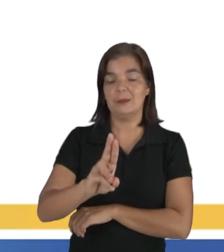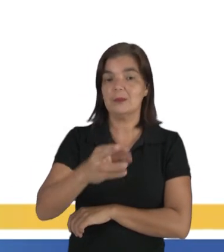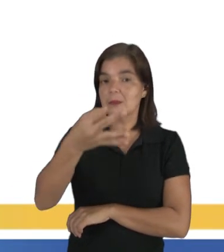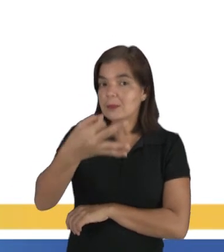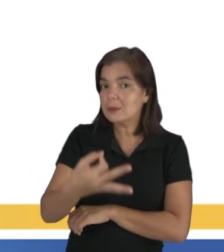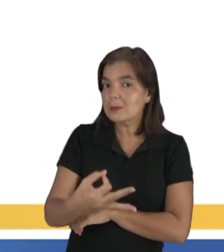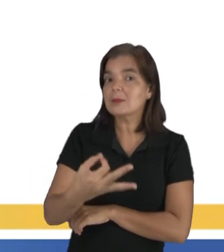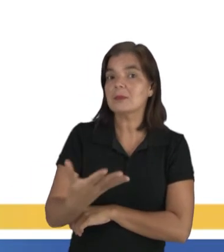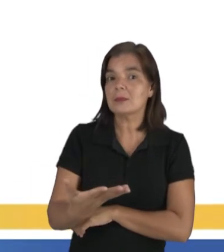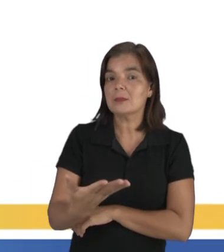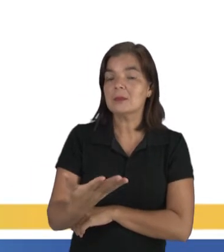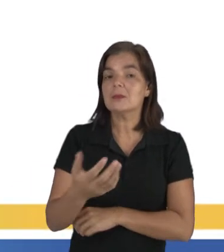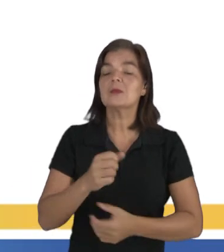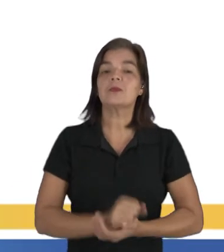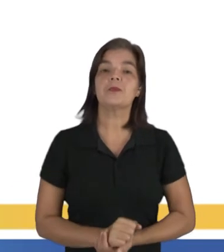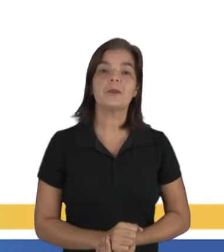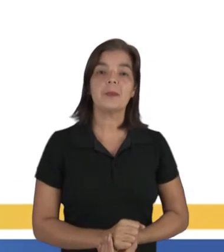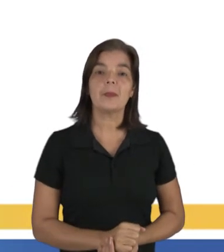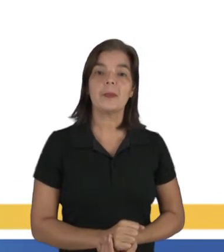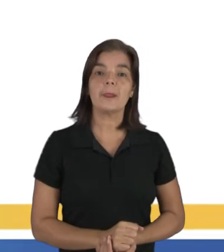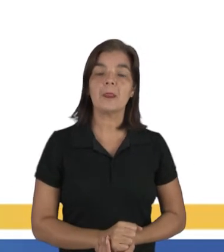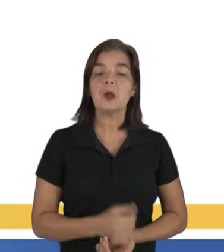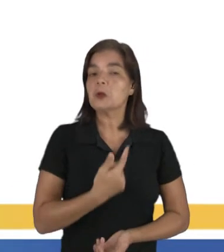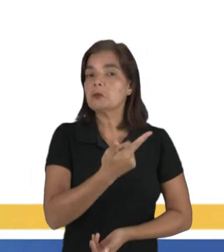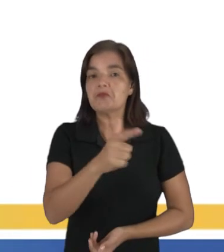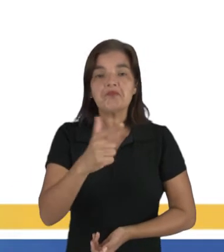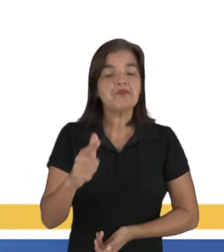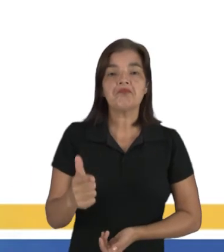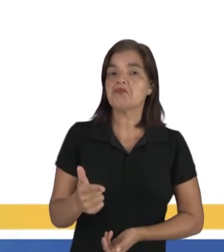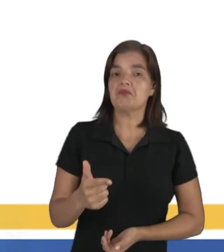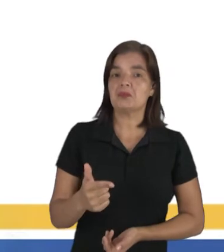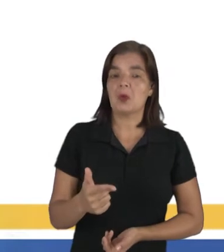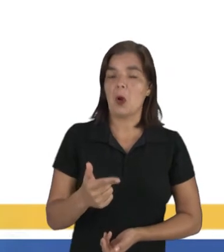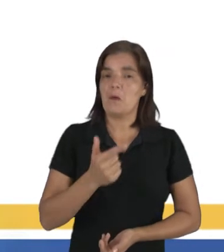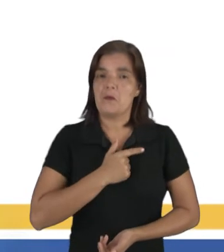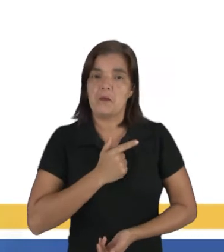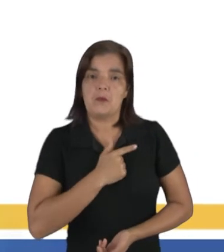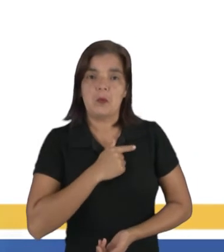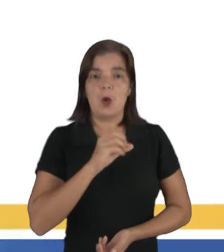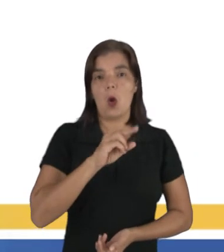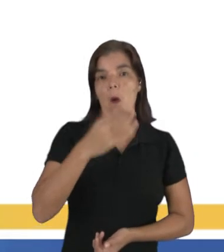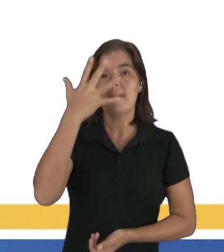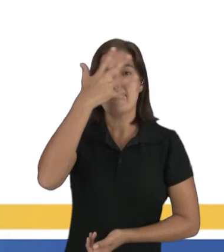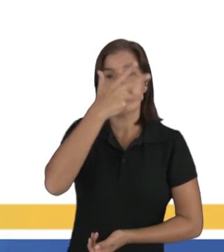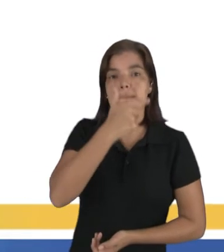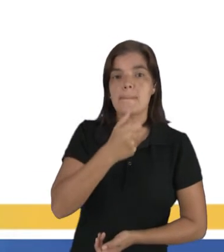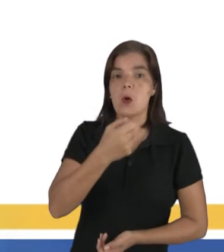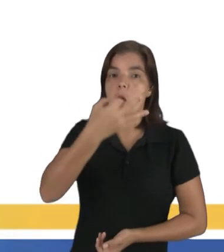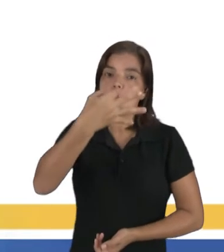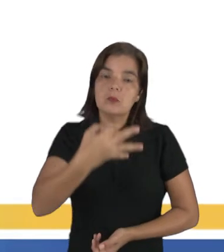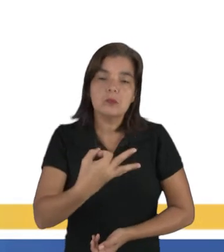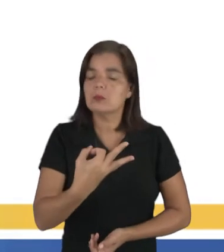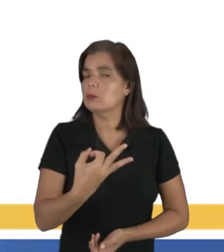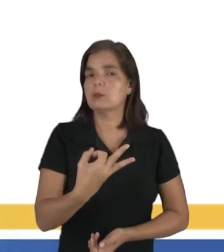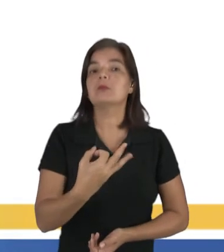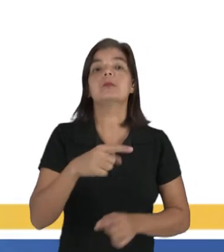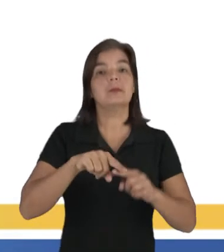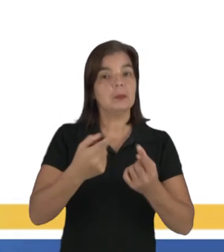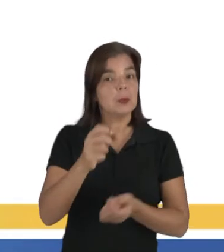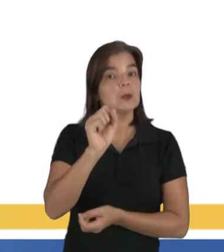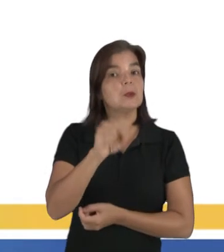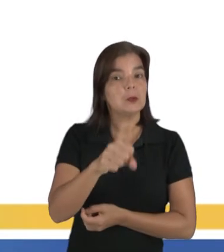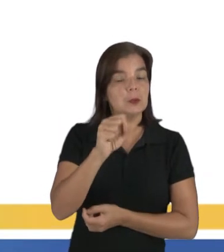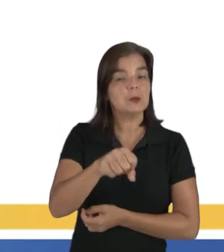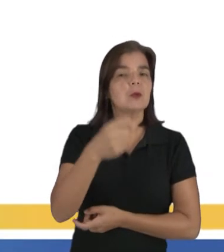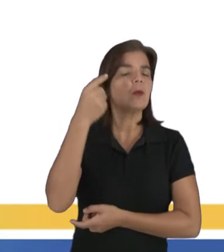Certo? Então, não existe uma forma feia, uma forma bonita, uma forma correta. E sim, você